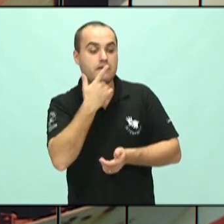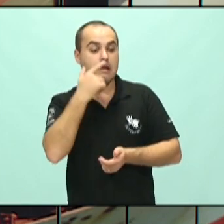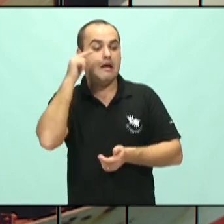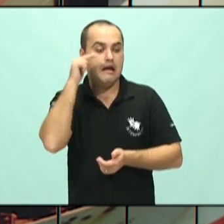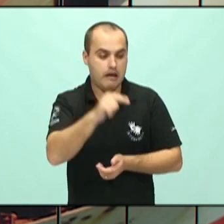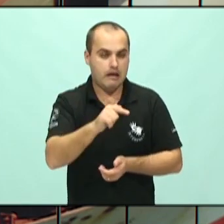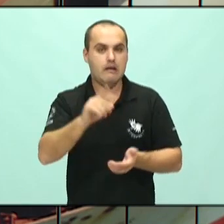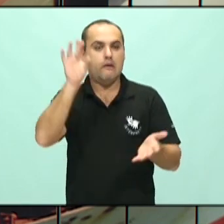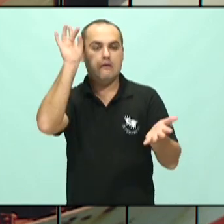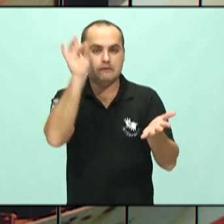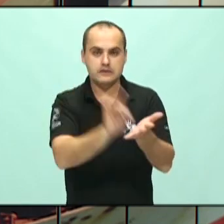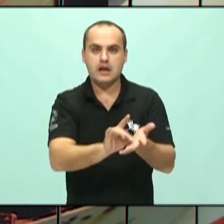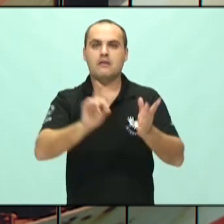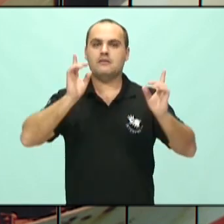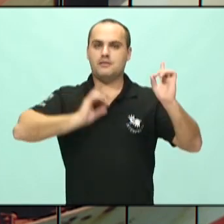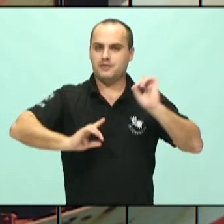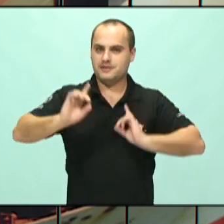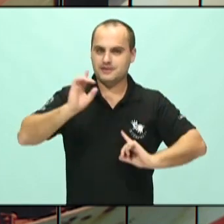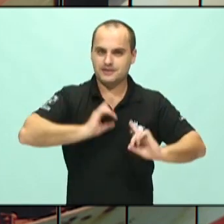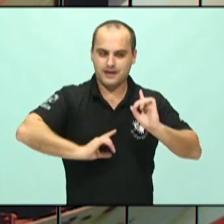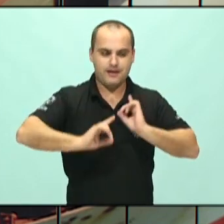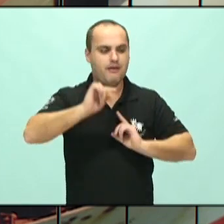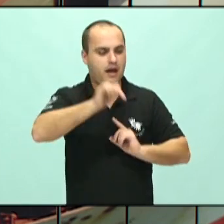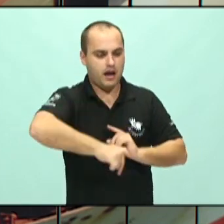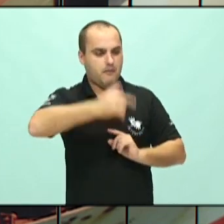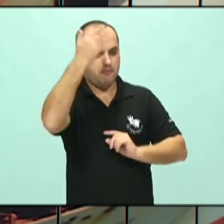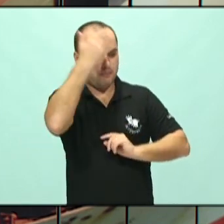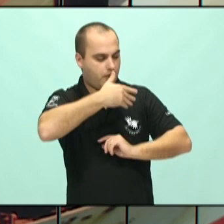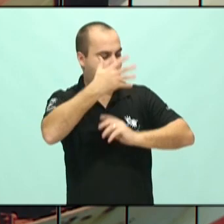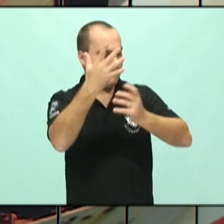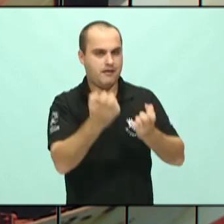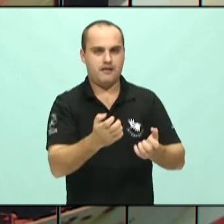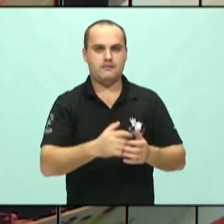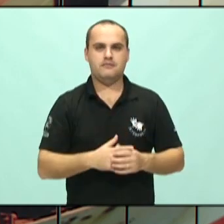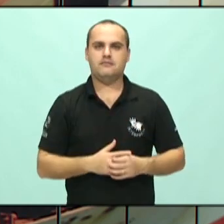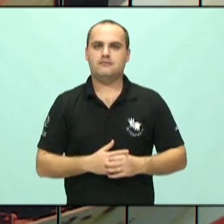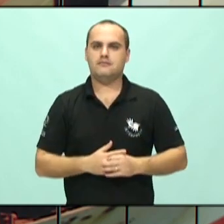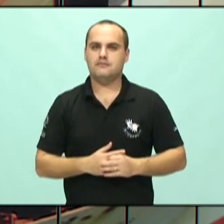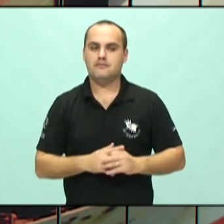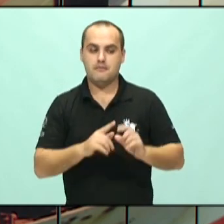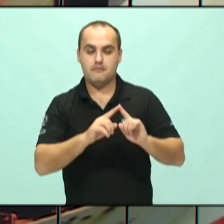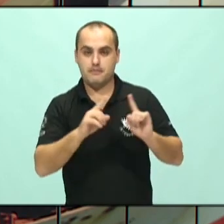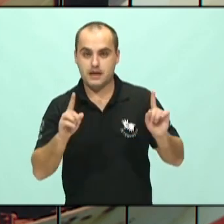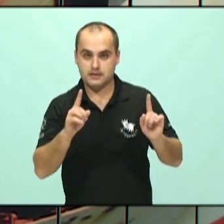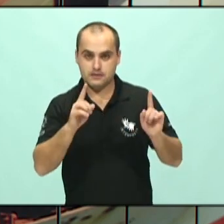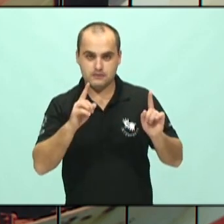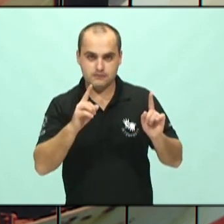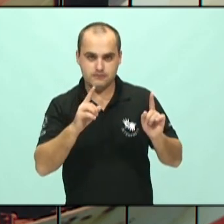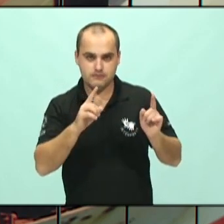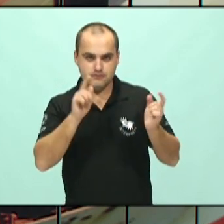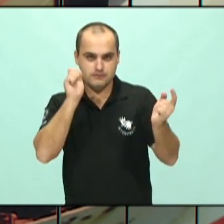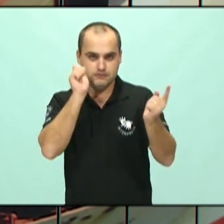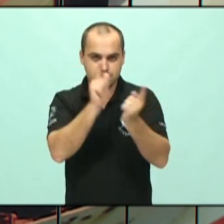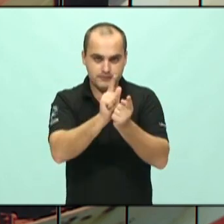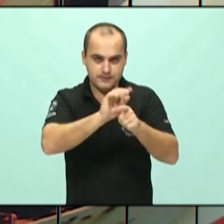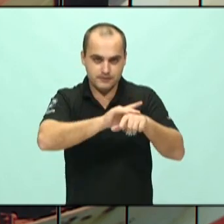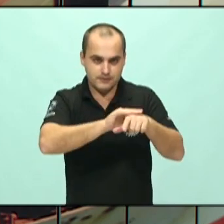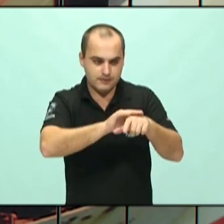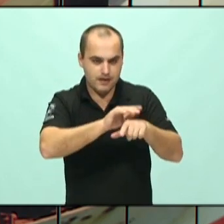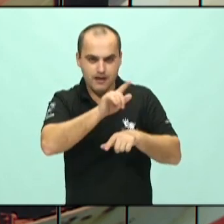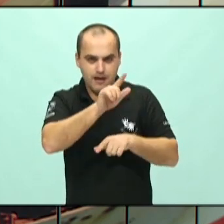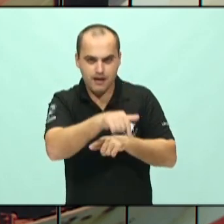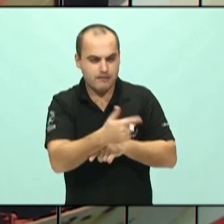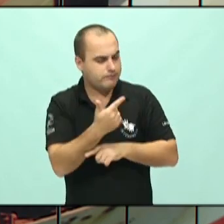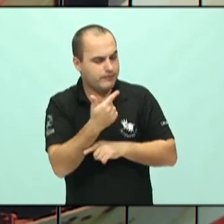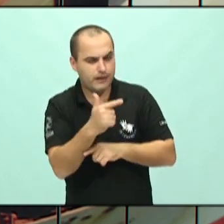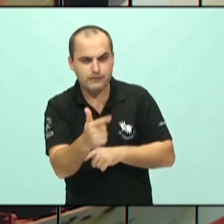depressão. Ele quer uma comprovação. E o diagnóstico da depressão é estritamente clínico. Não tem